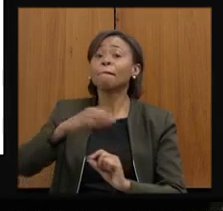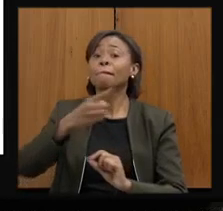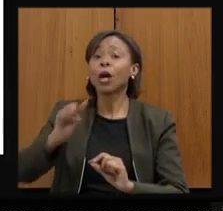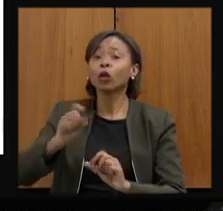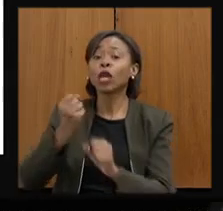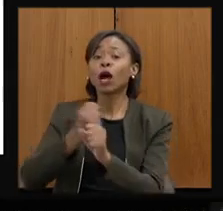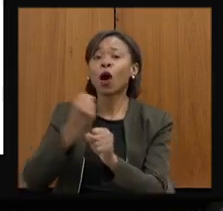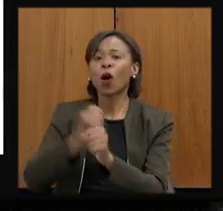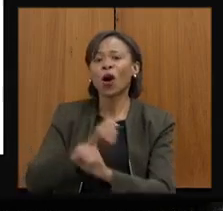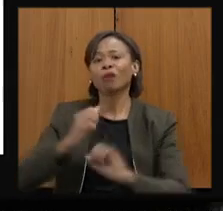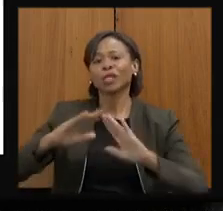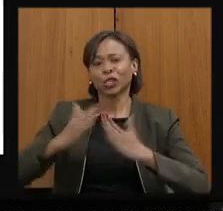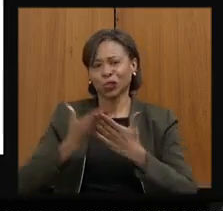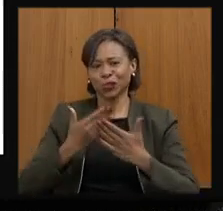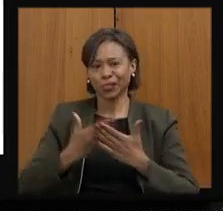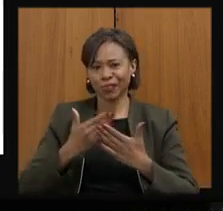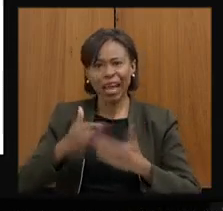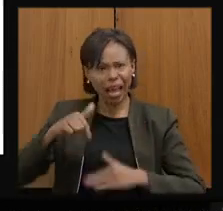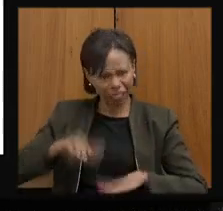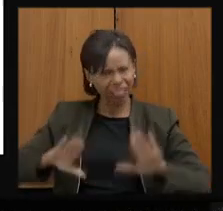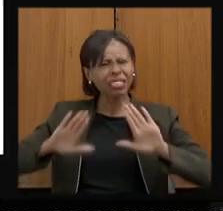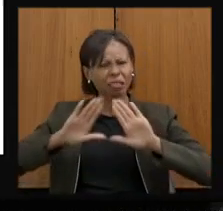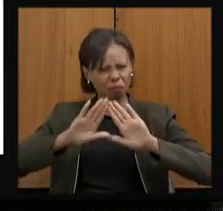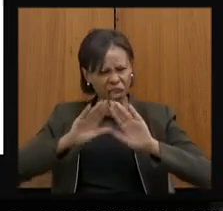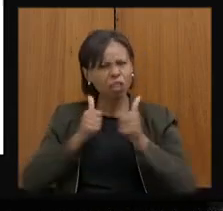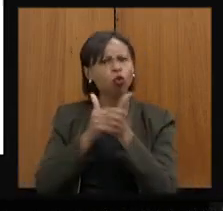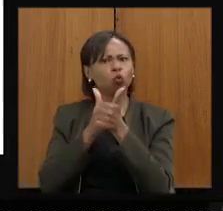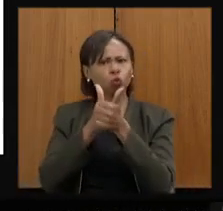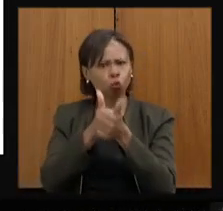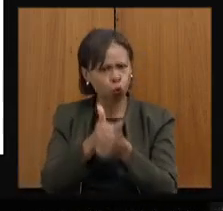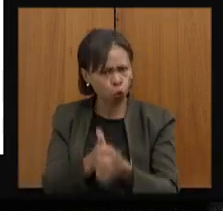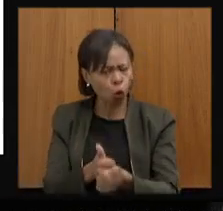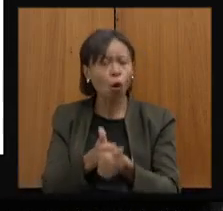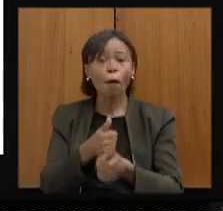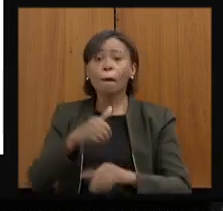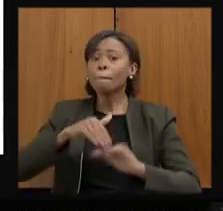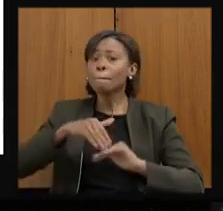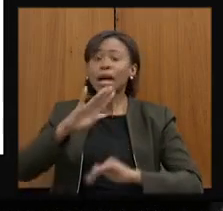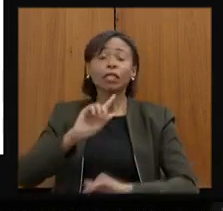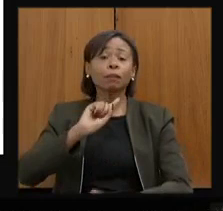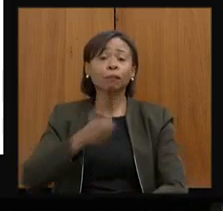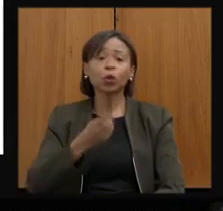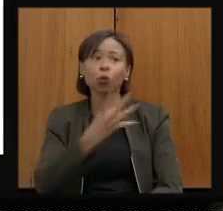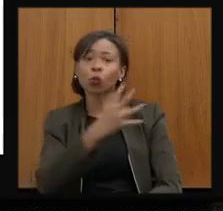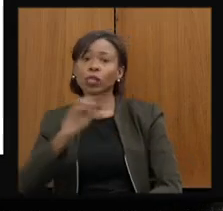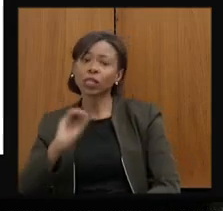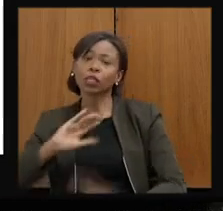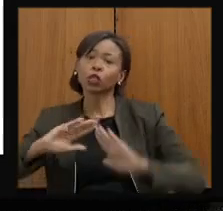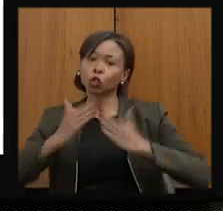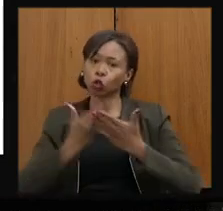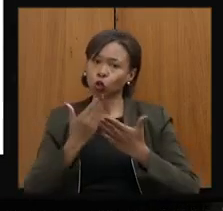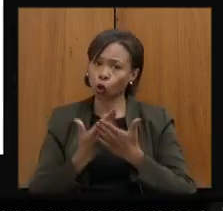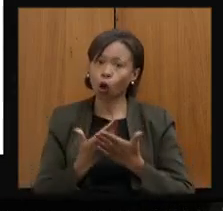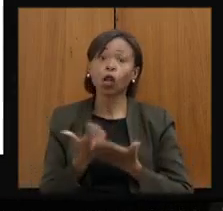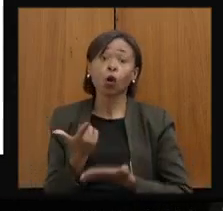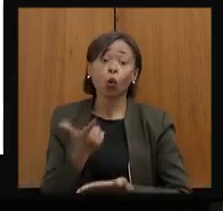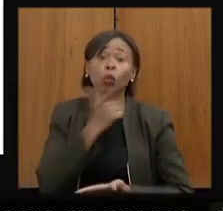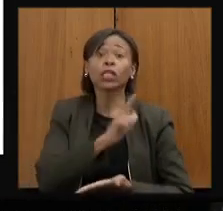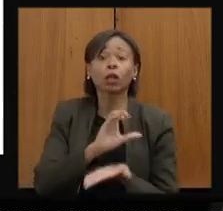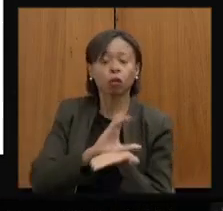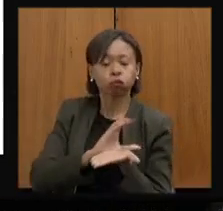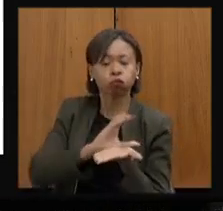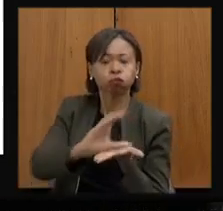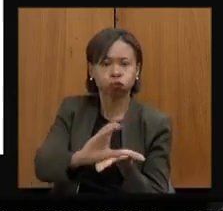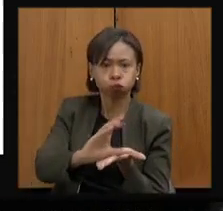casa acompanhou com todo o cuidado e dedicação. Mais de 1.400 escolas receberam a aplicação dos recursos de Mãos à